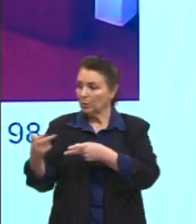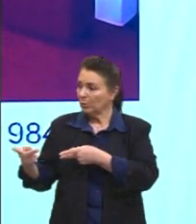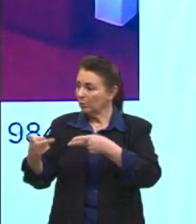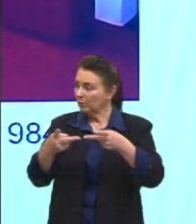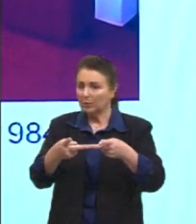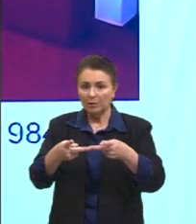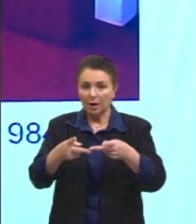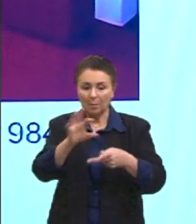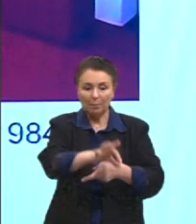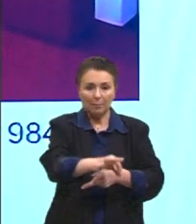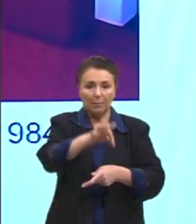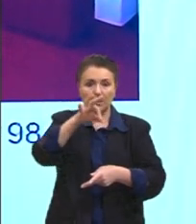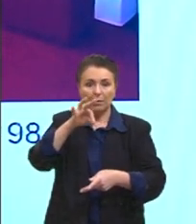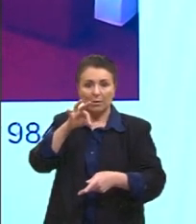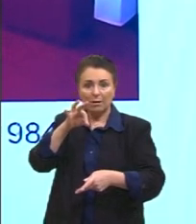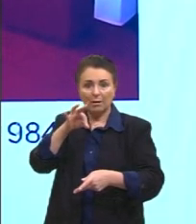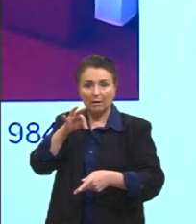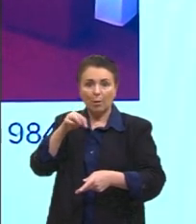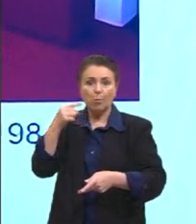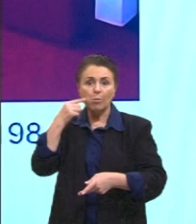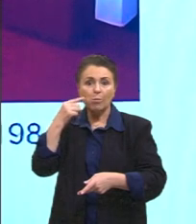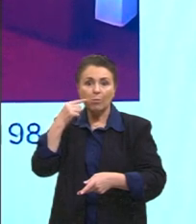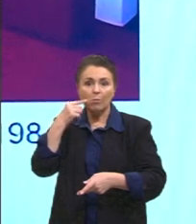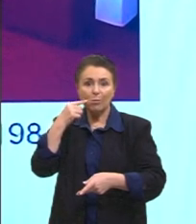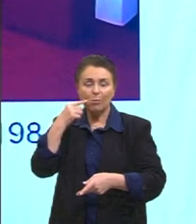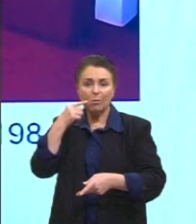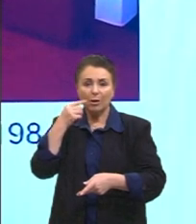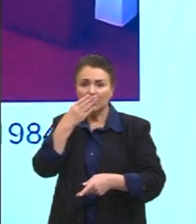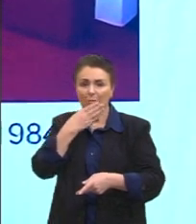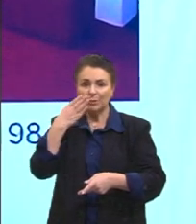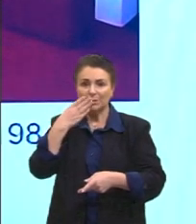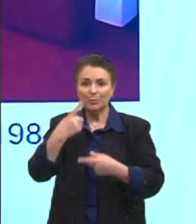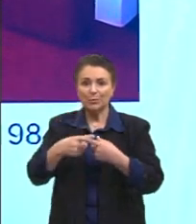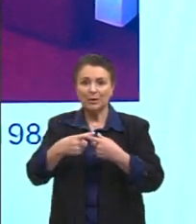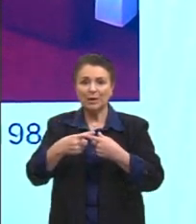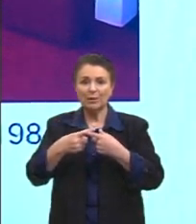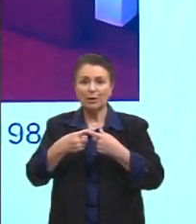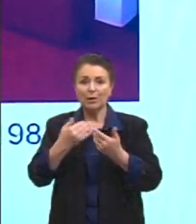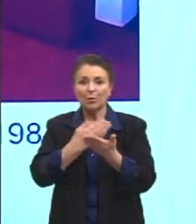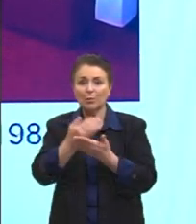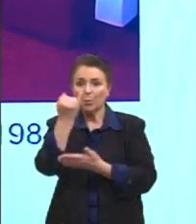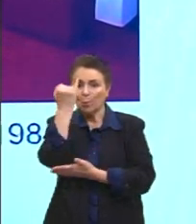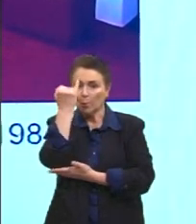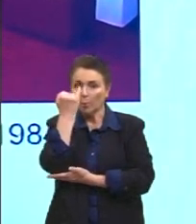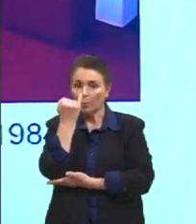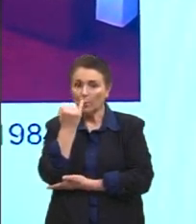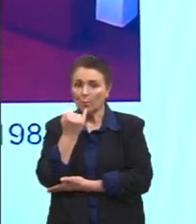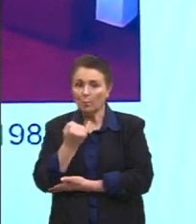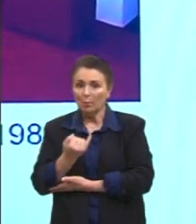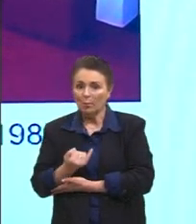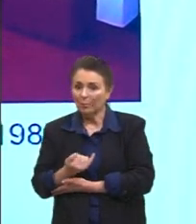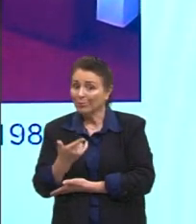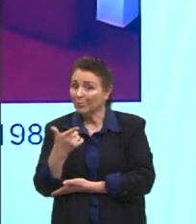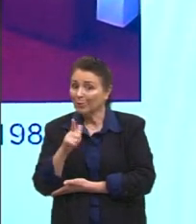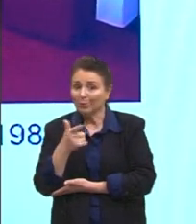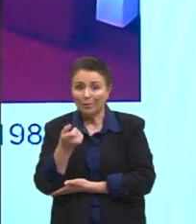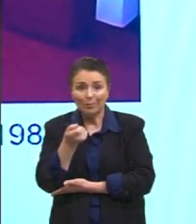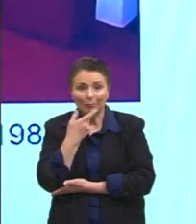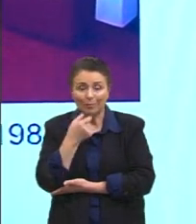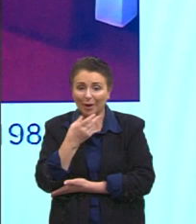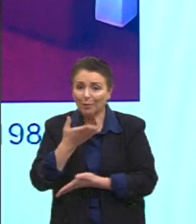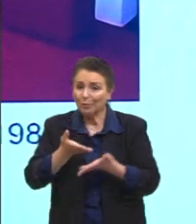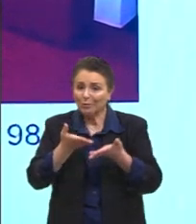retirar uma bala. Quer dizer, o Ross, ele vai perdendo peso, né, porque não se tinha um tratamento ainda para o HIV, né, tinha todo